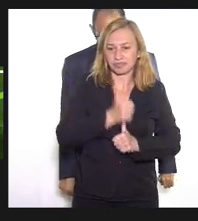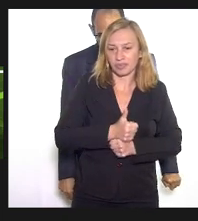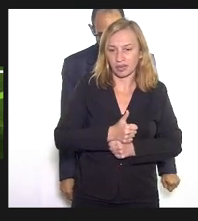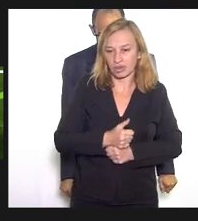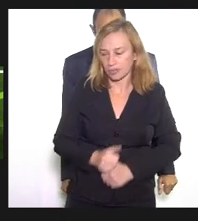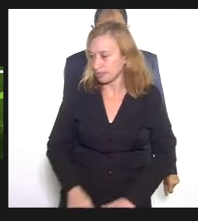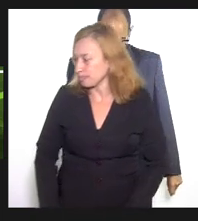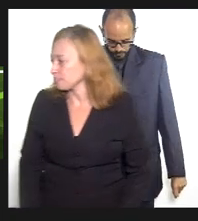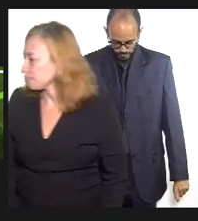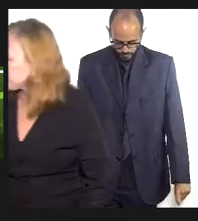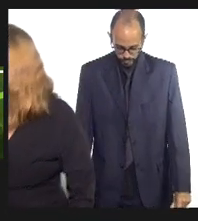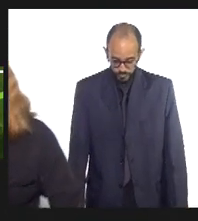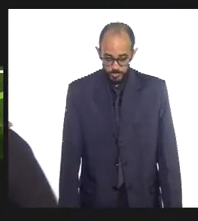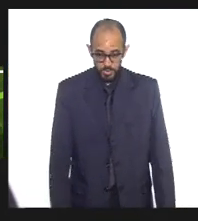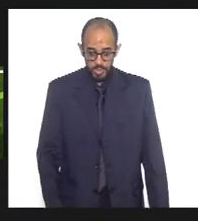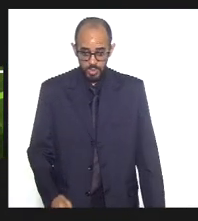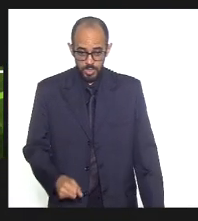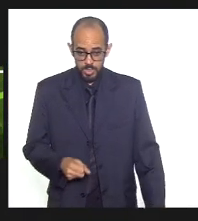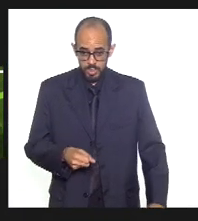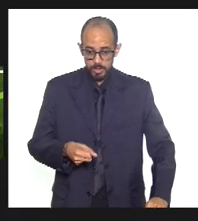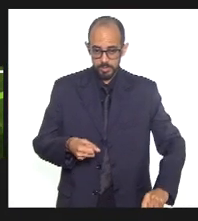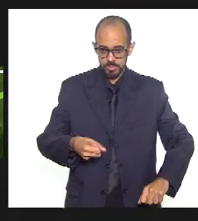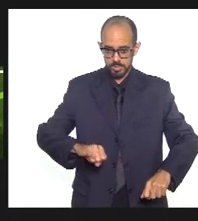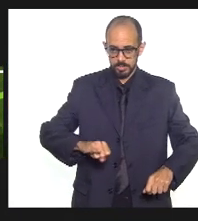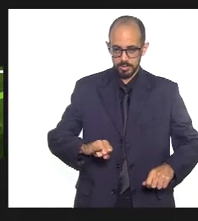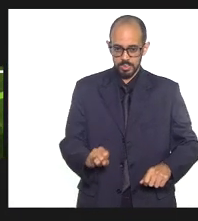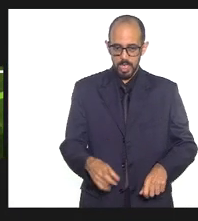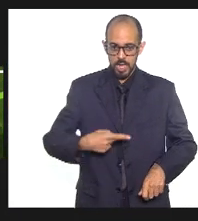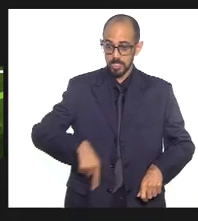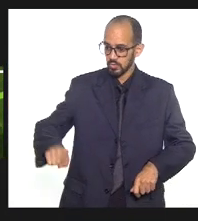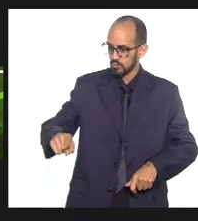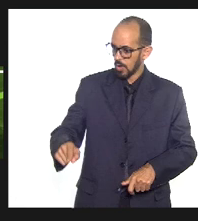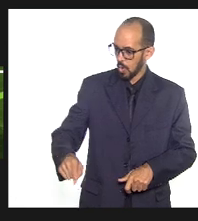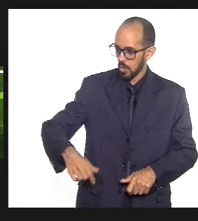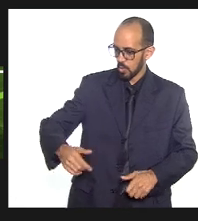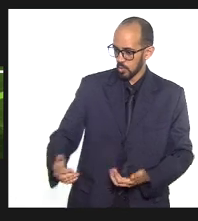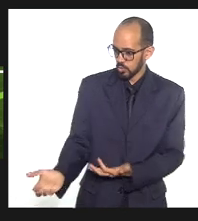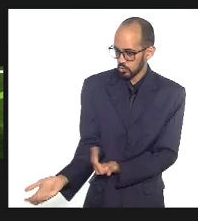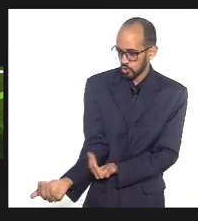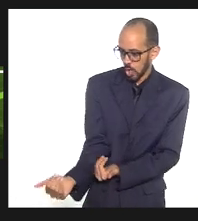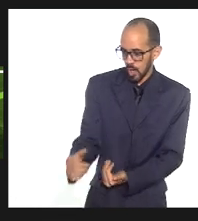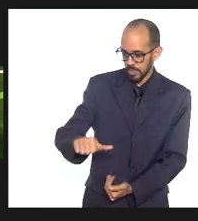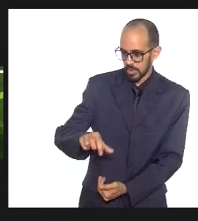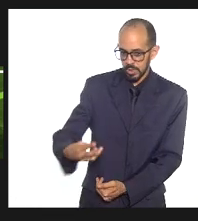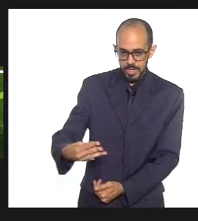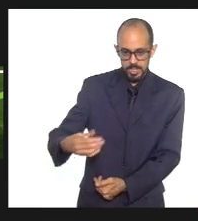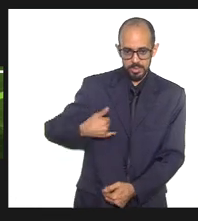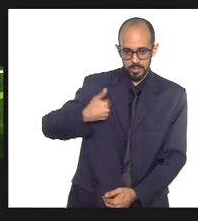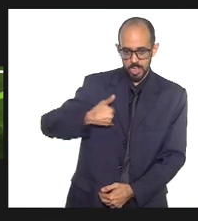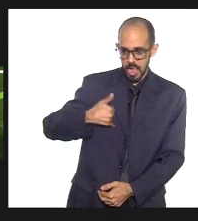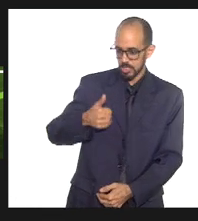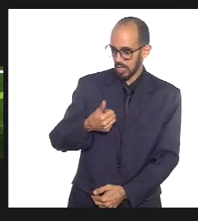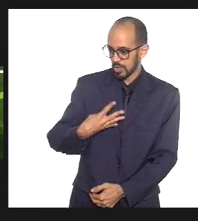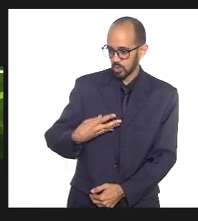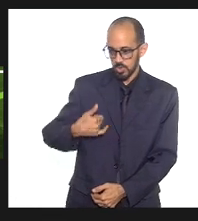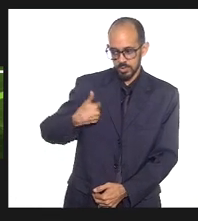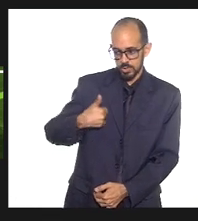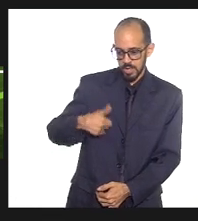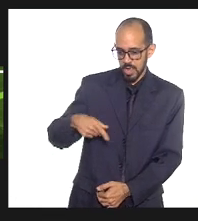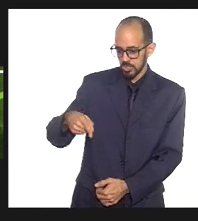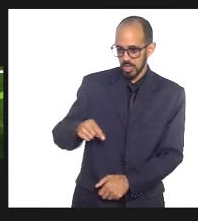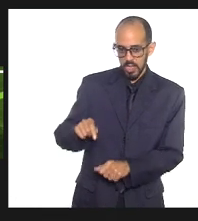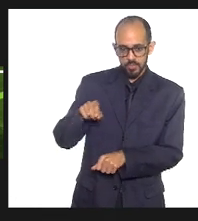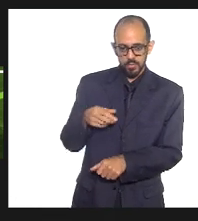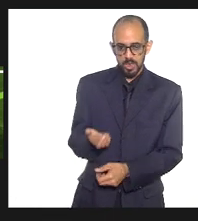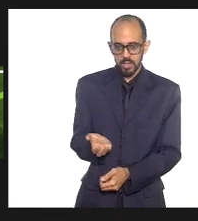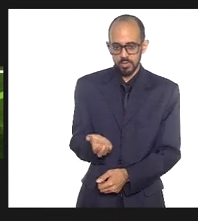Elas não têm nada a perder. elas vão lá amando um garoto de 13 anos e me dão um tiro, o garoto fica dois dias, três dias aí guardado, comendo e bebendo,